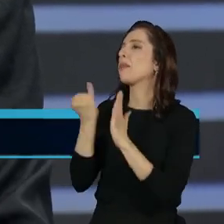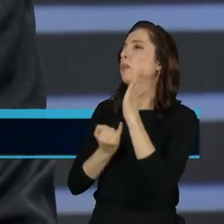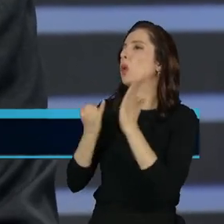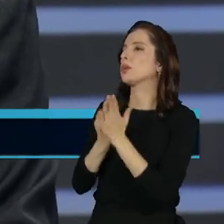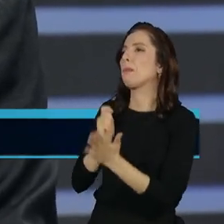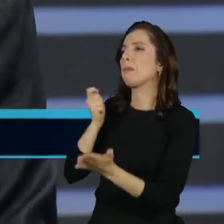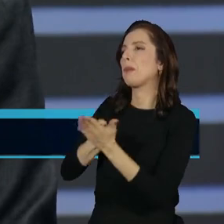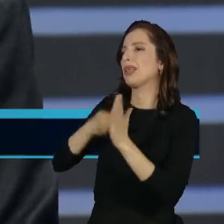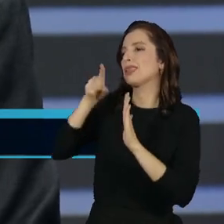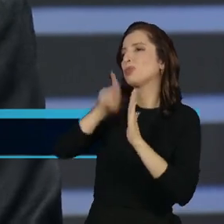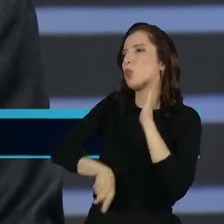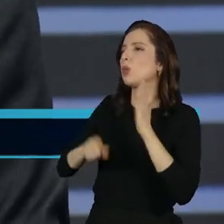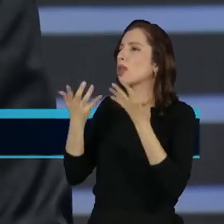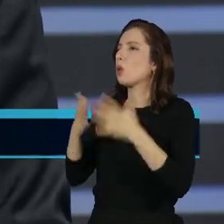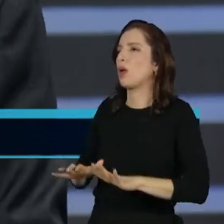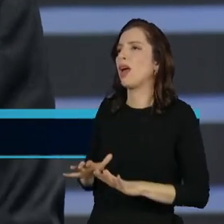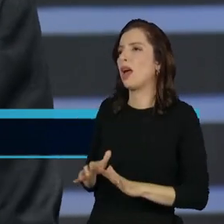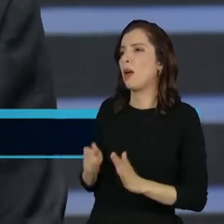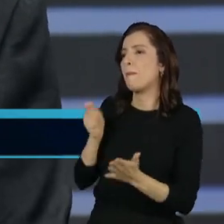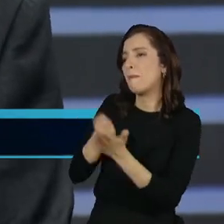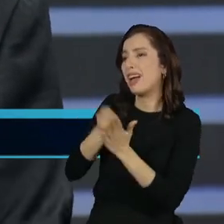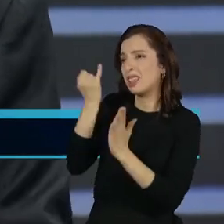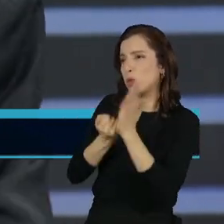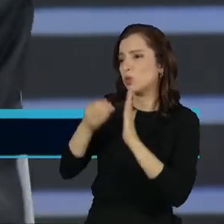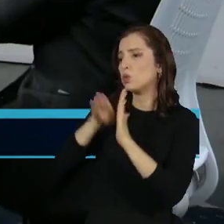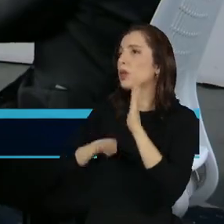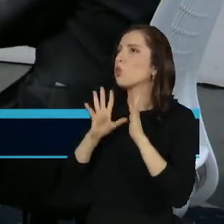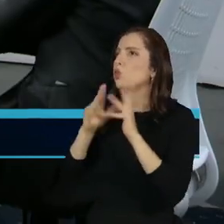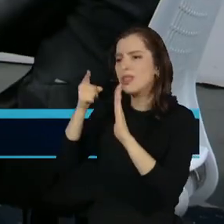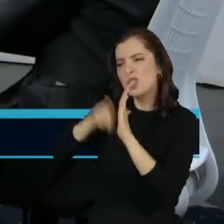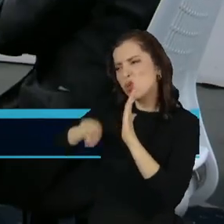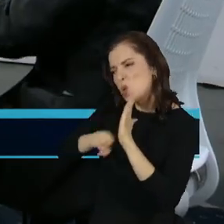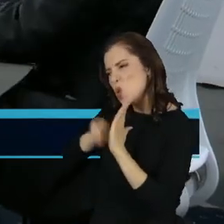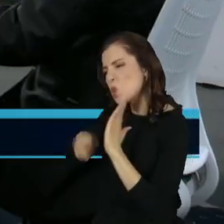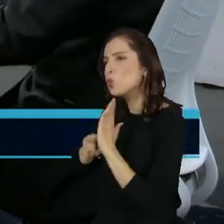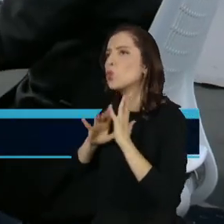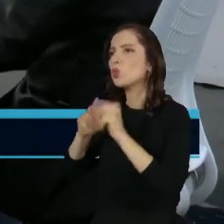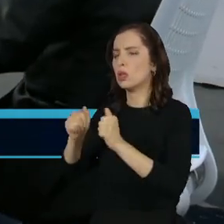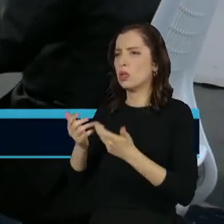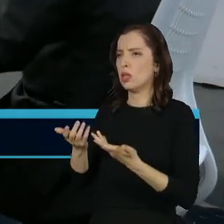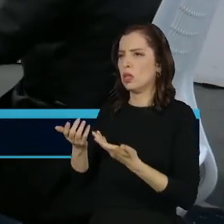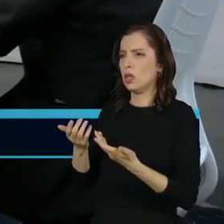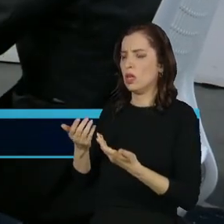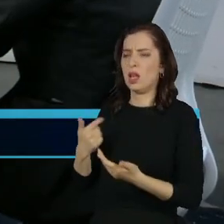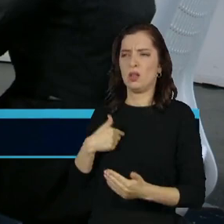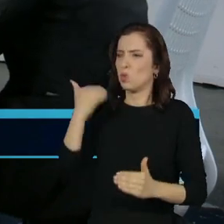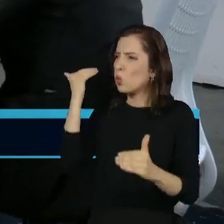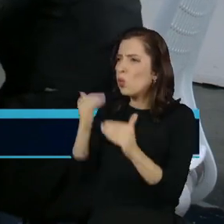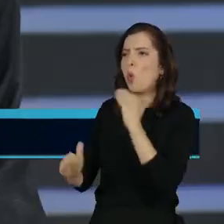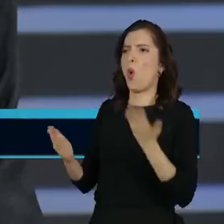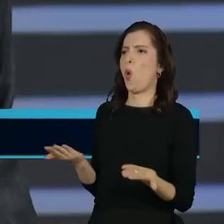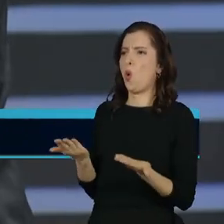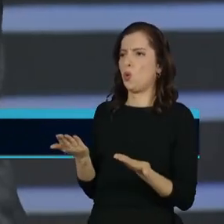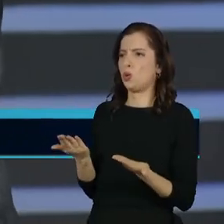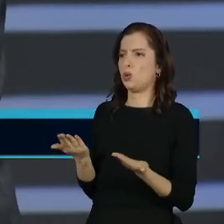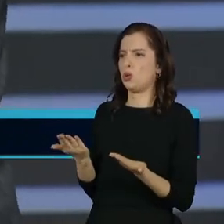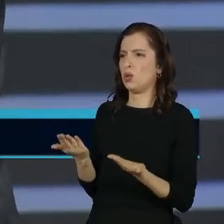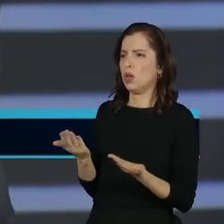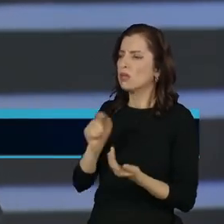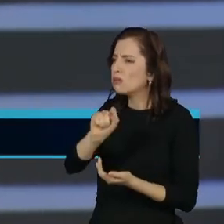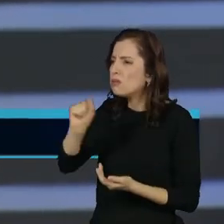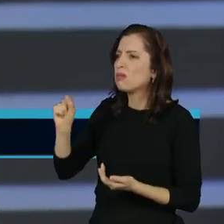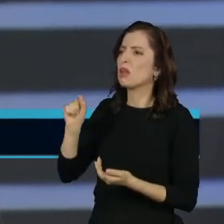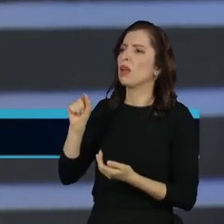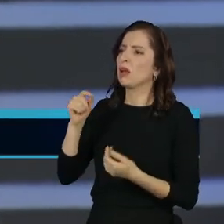E por que desonerar o agronegócio e não desonerar a indústria, não desonerar o Por que o agronegócio? Porque o Terexpress Piquedal tem que